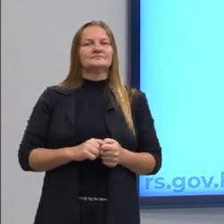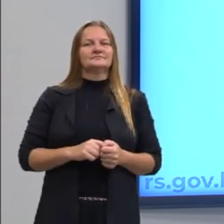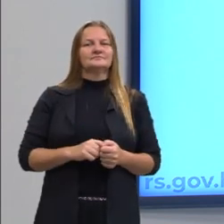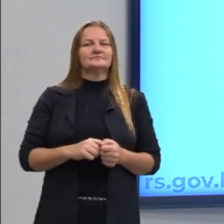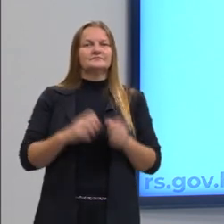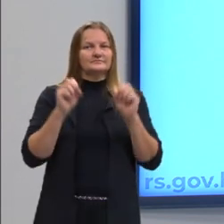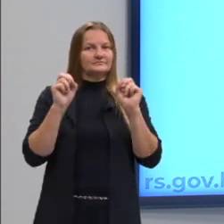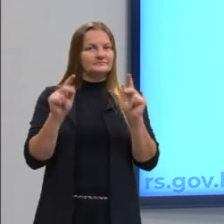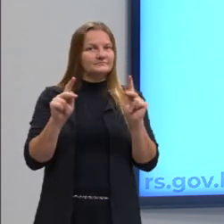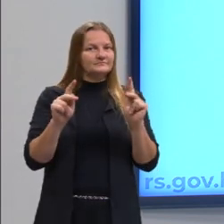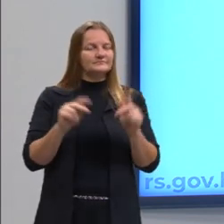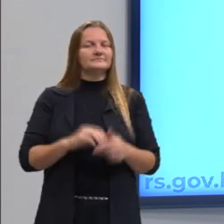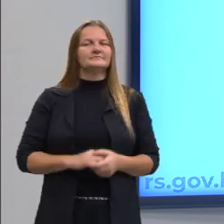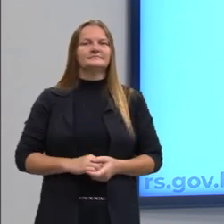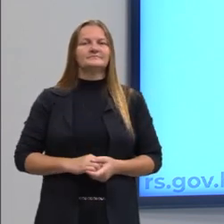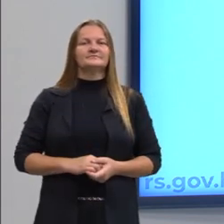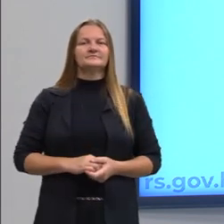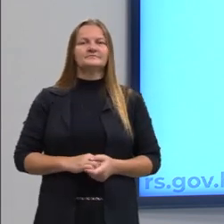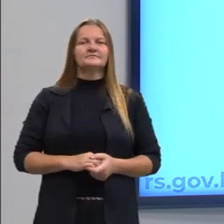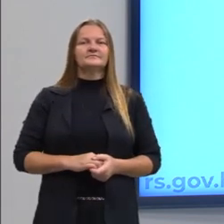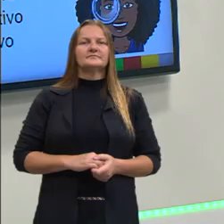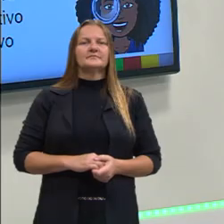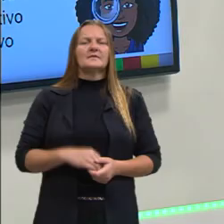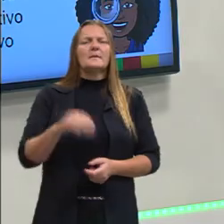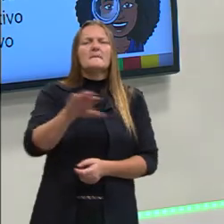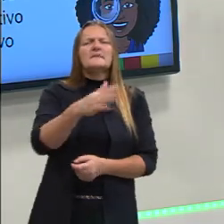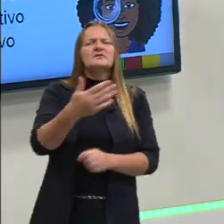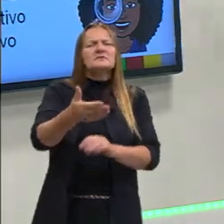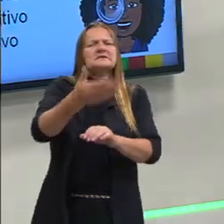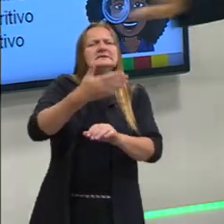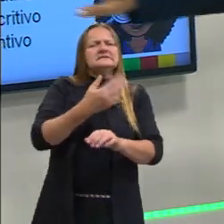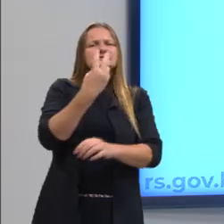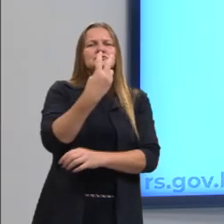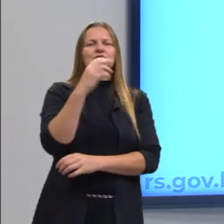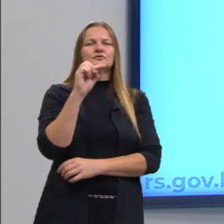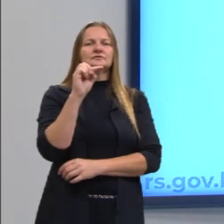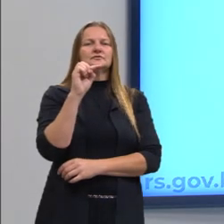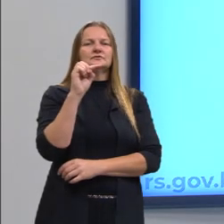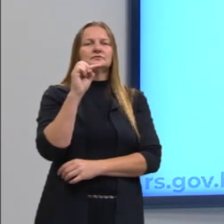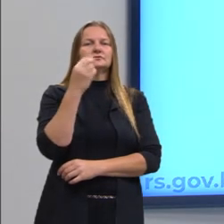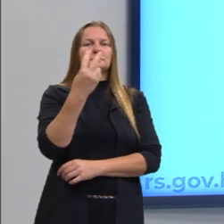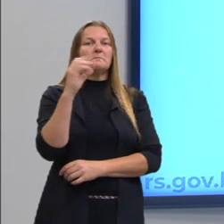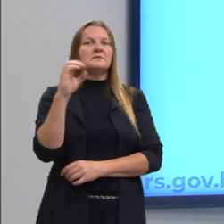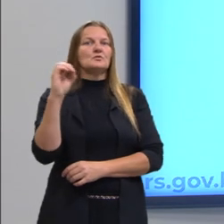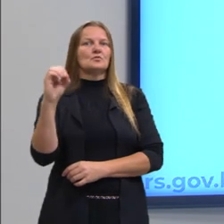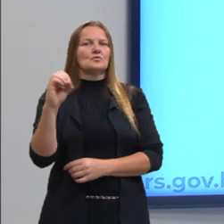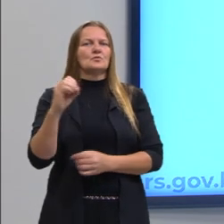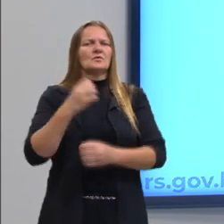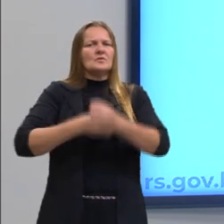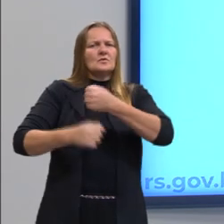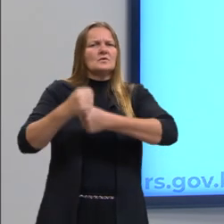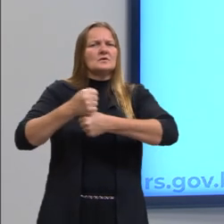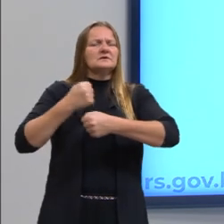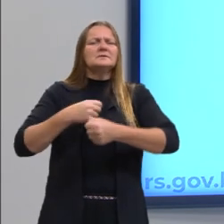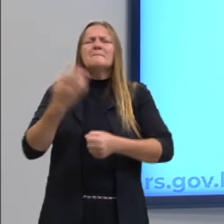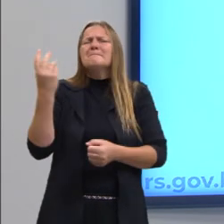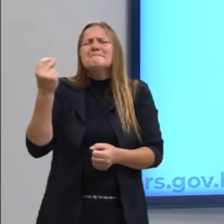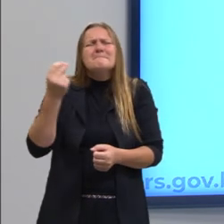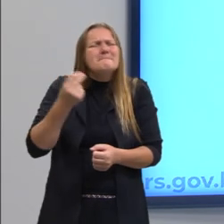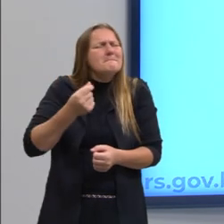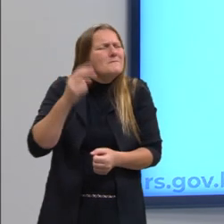Certo? Antes dos anos 2000, nós teríamos muito... Era muito utilizada a carta.